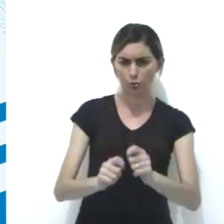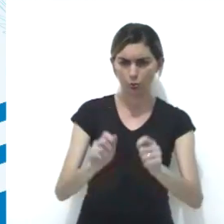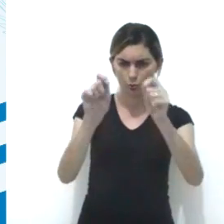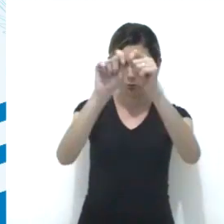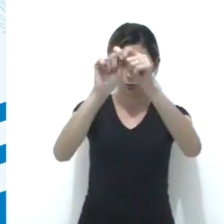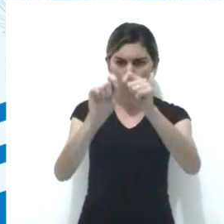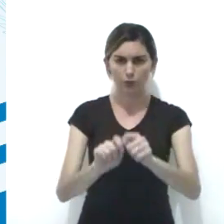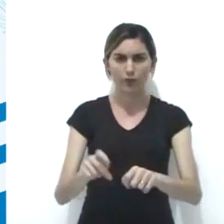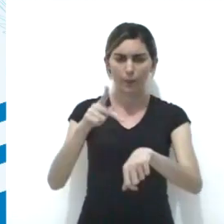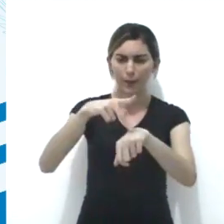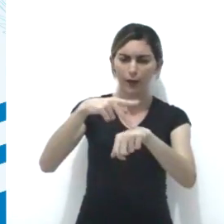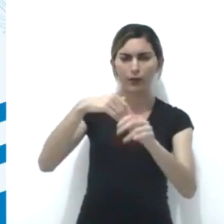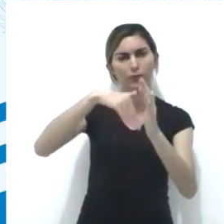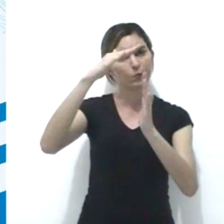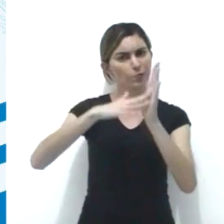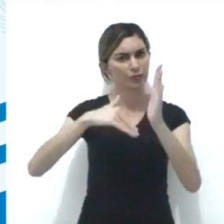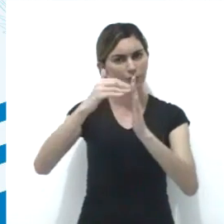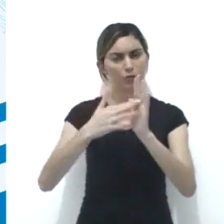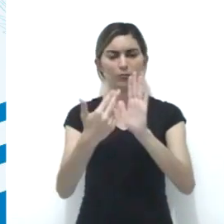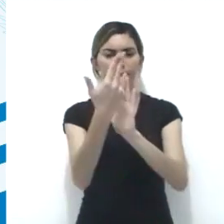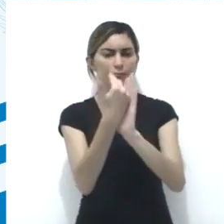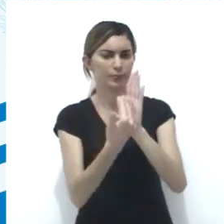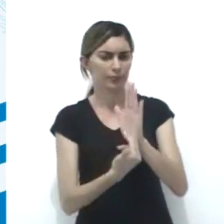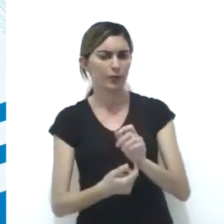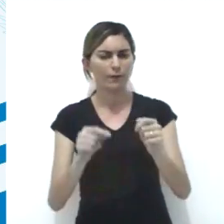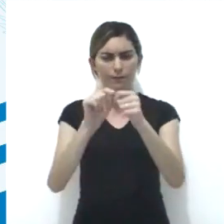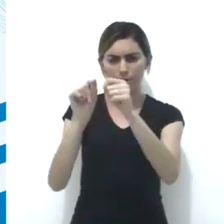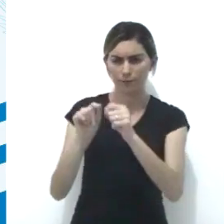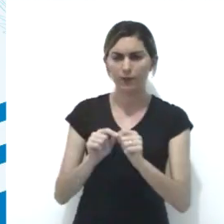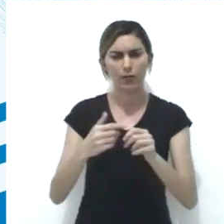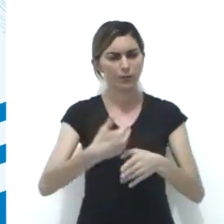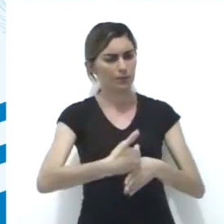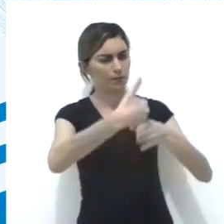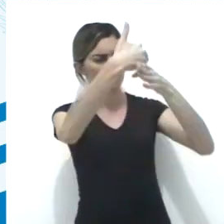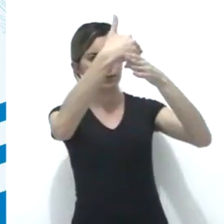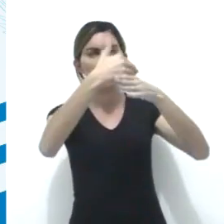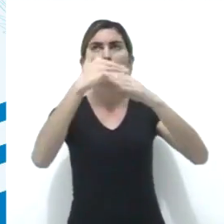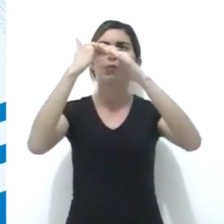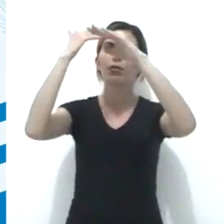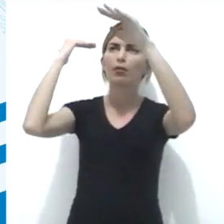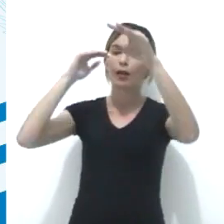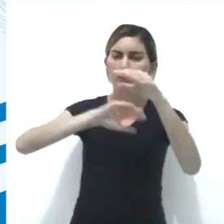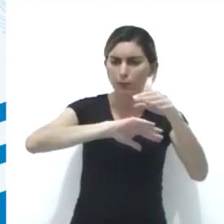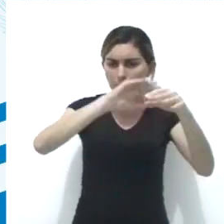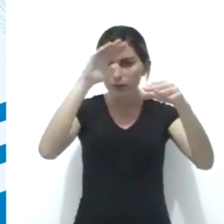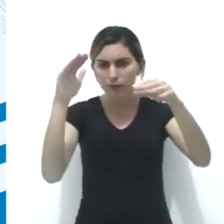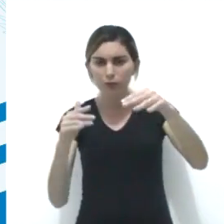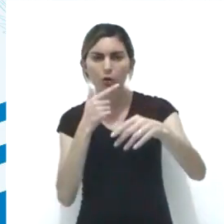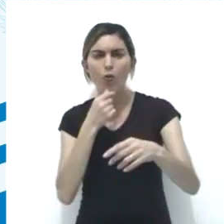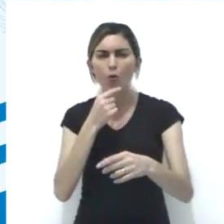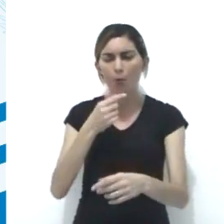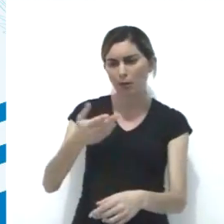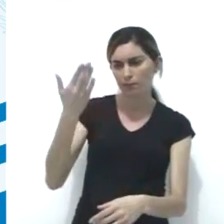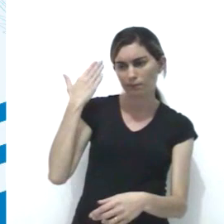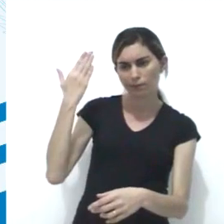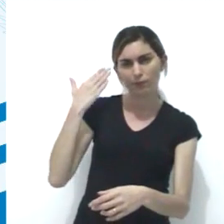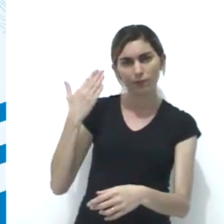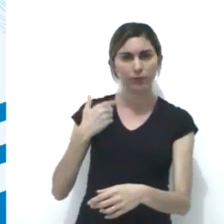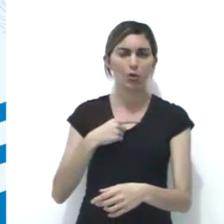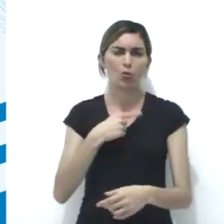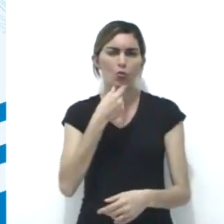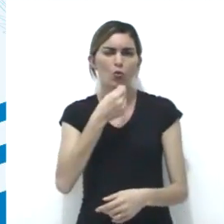esculturas em pedras, pinturas e gravuras feitas nas paredes e tetos das cavernas pelos homens